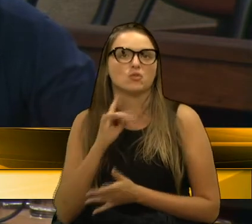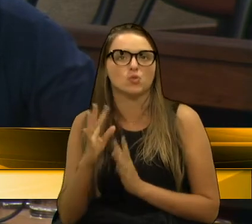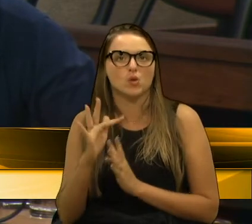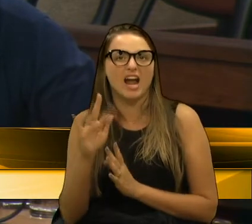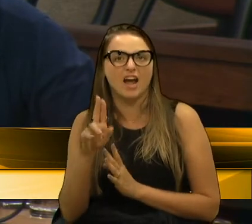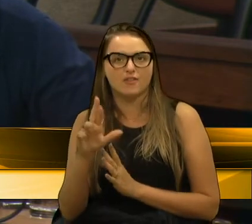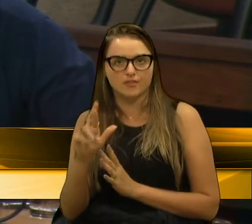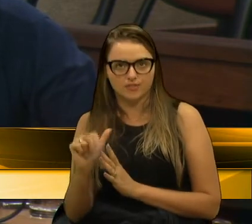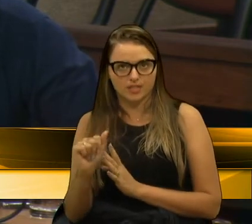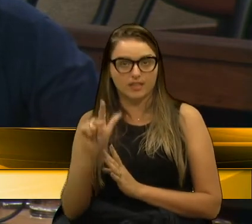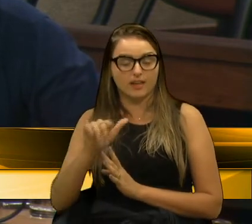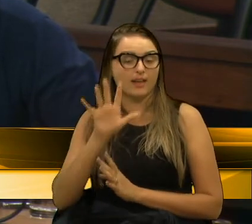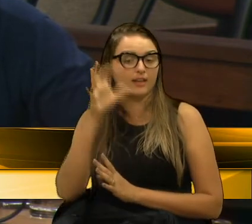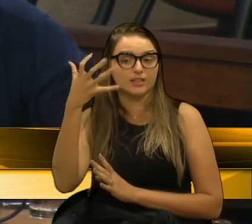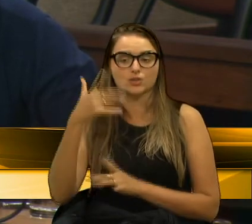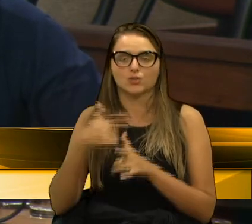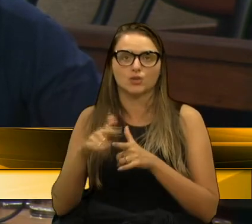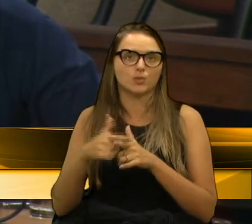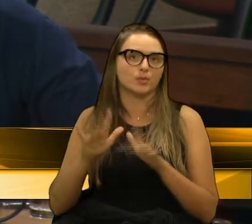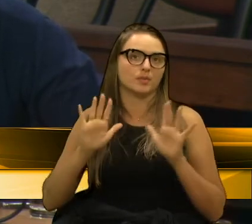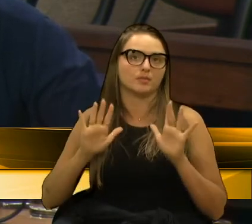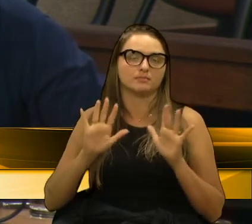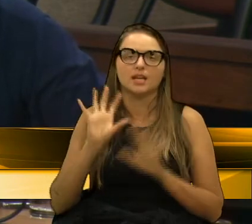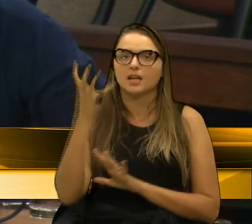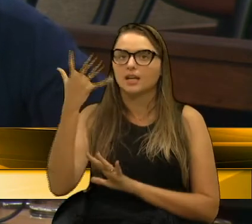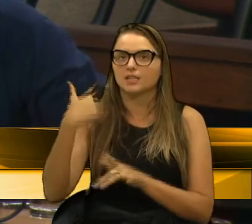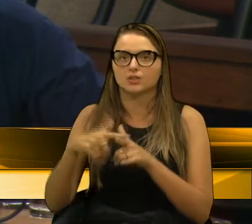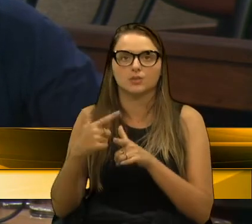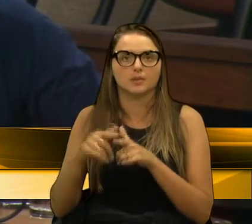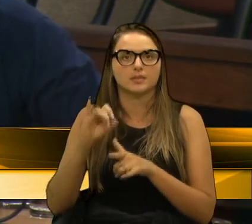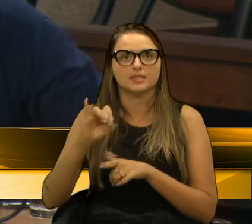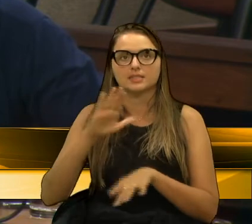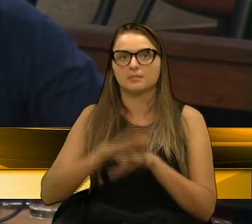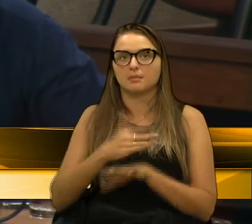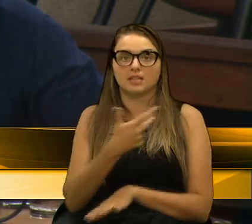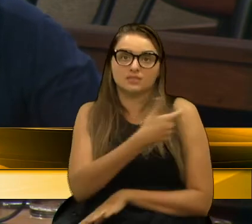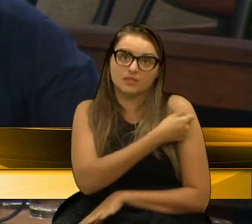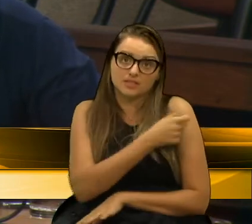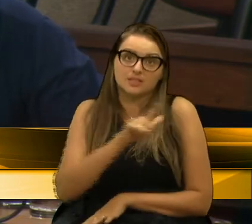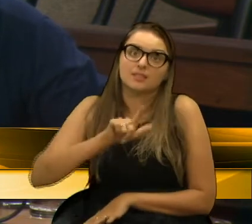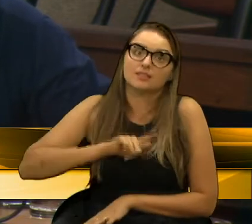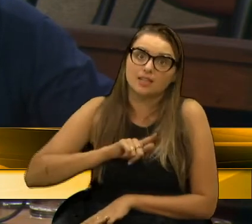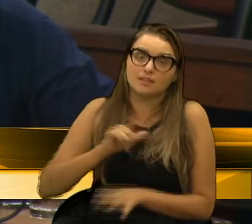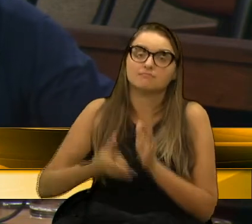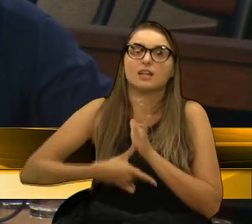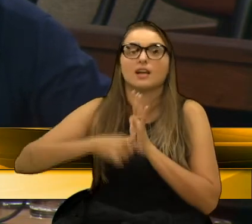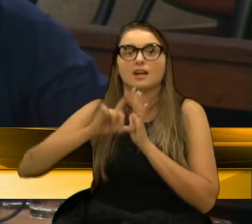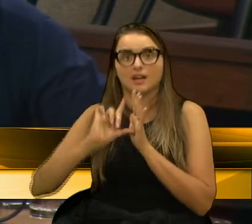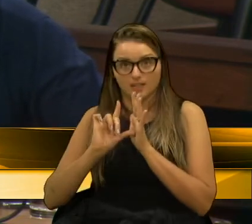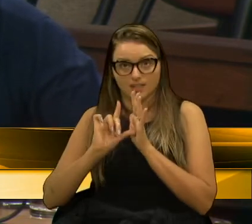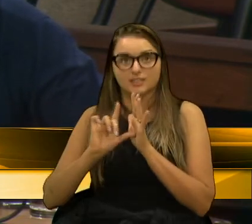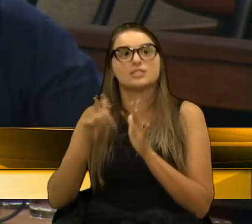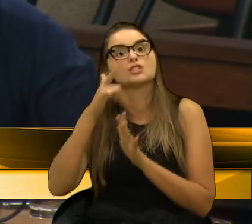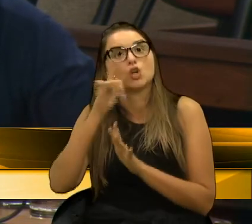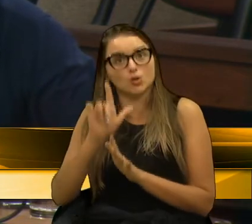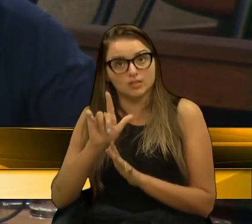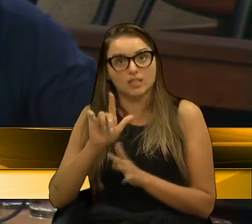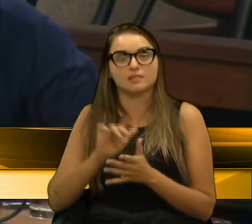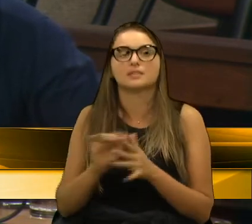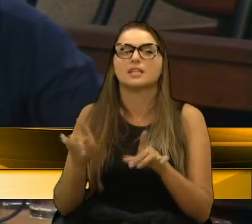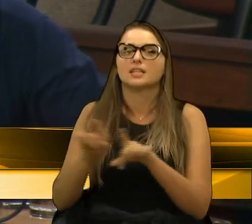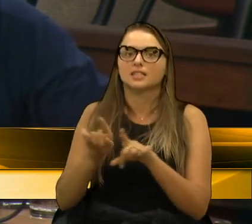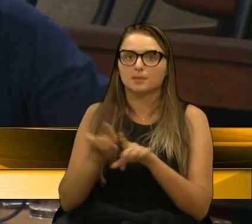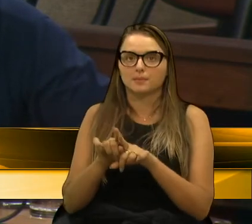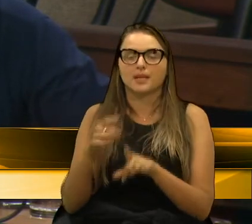A ideia é resolver o problema, Estela. E resolvendo o problema, quanto mais vacina a gente tiver, antes a gente vai resolver. Inclusive,